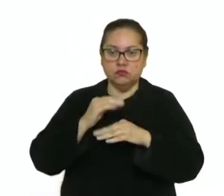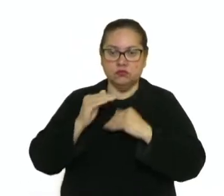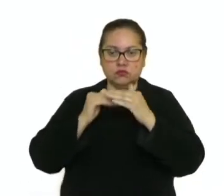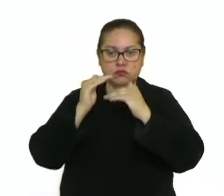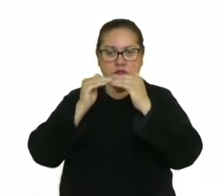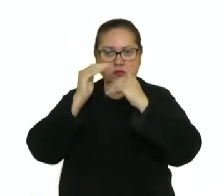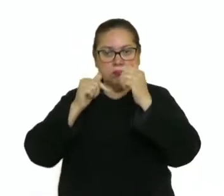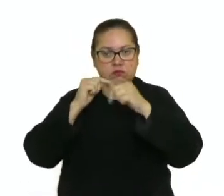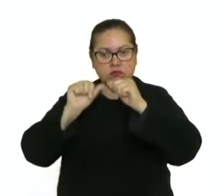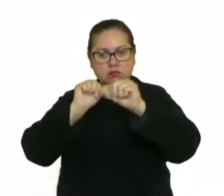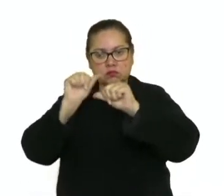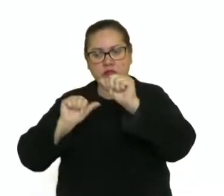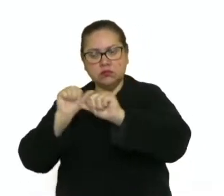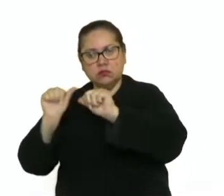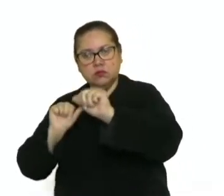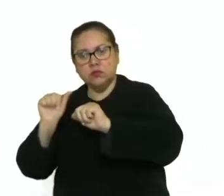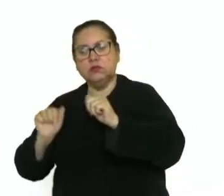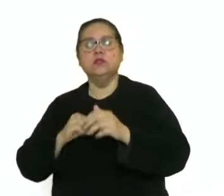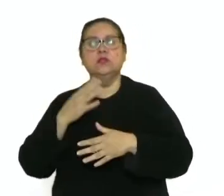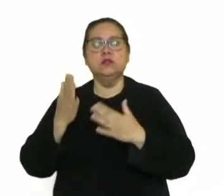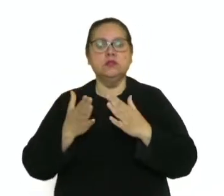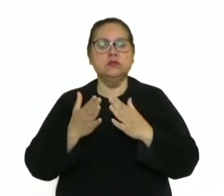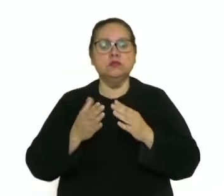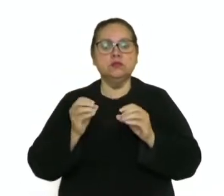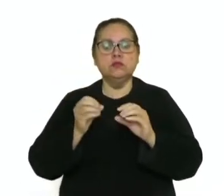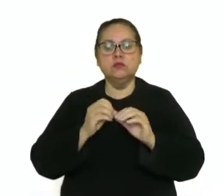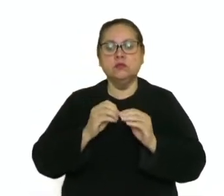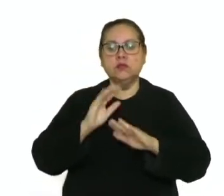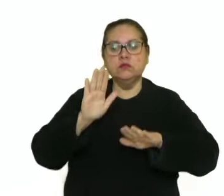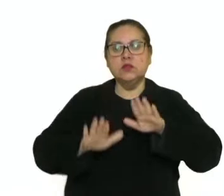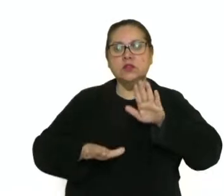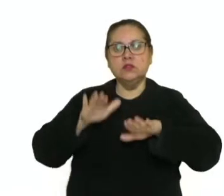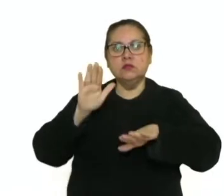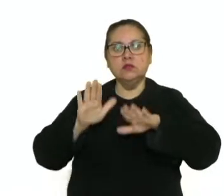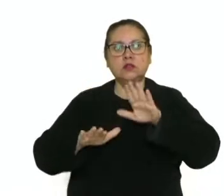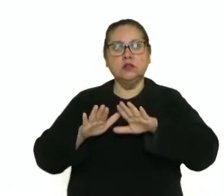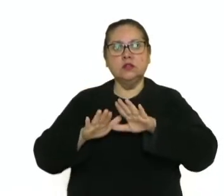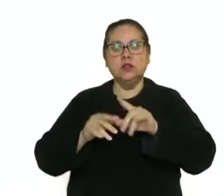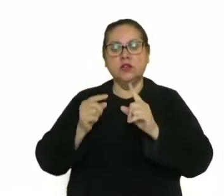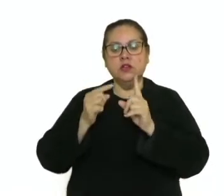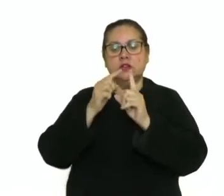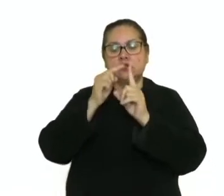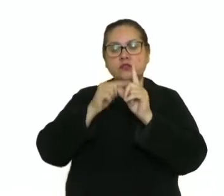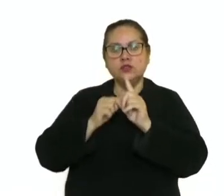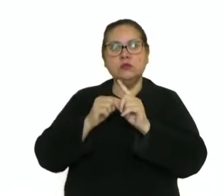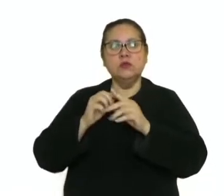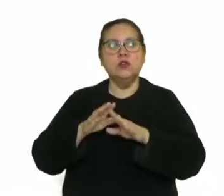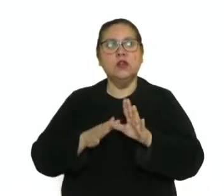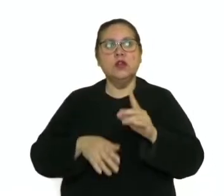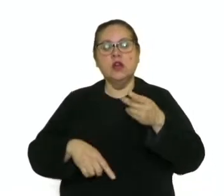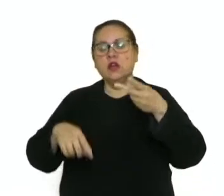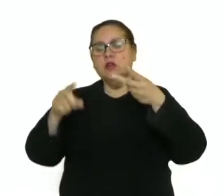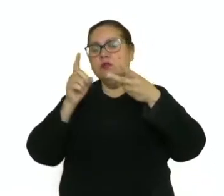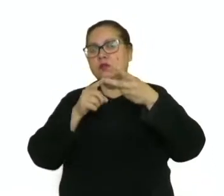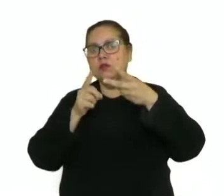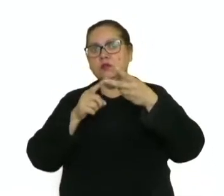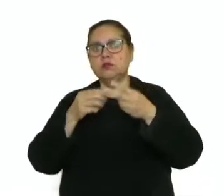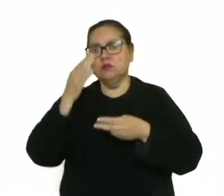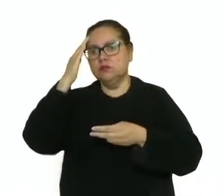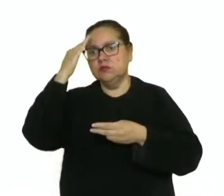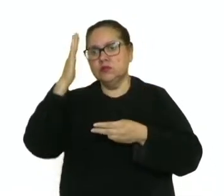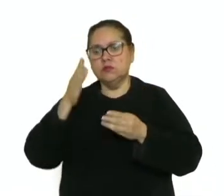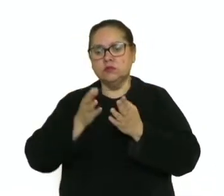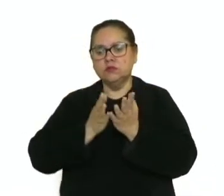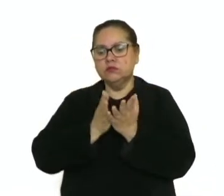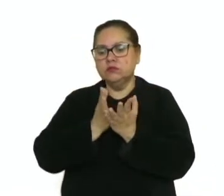modificações, mutações que vão criando variabilidade daquela espécie. Já a cladogênese compreende a